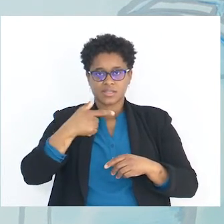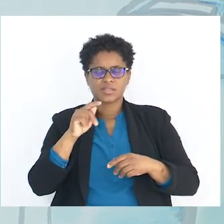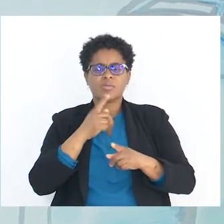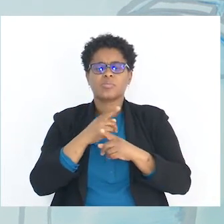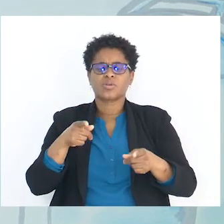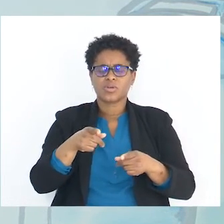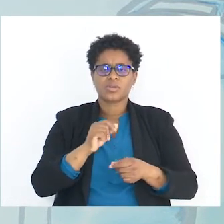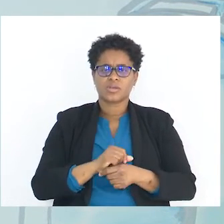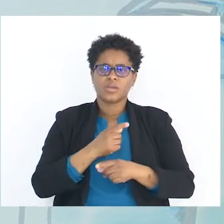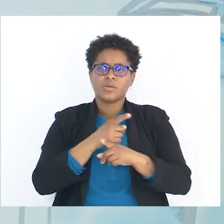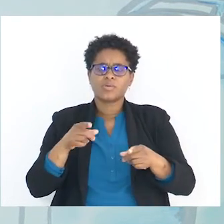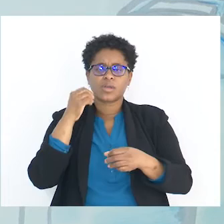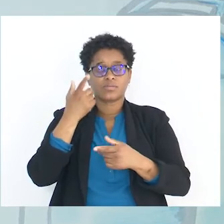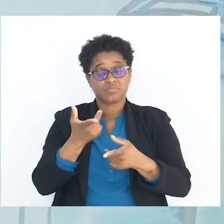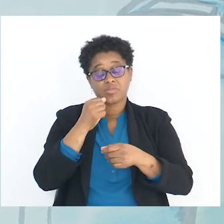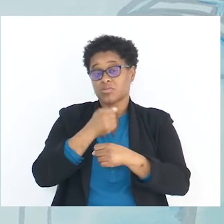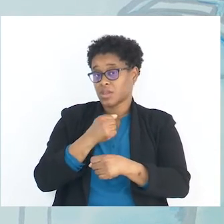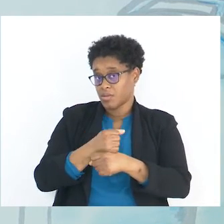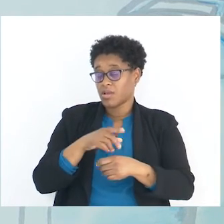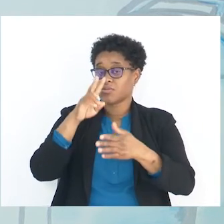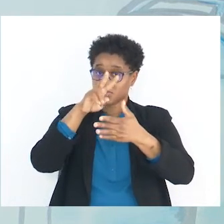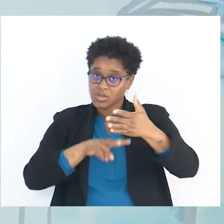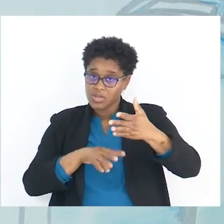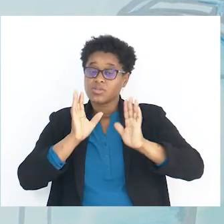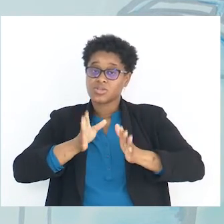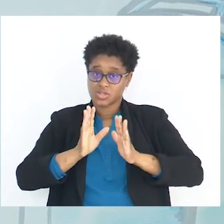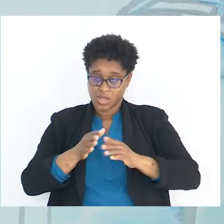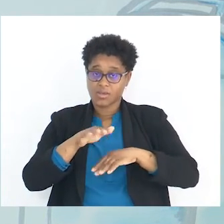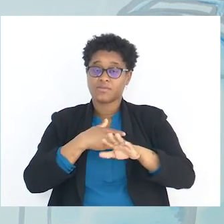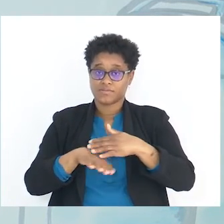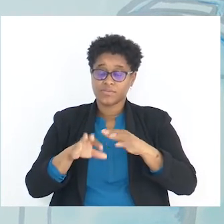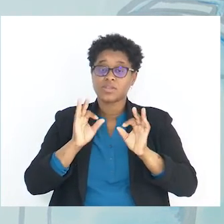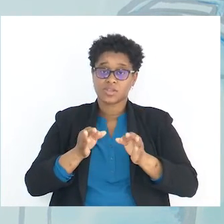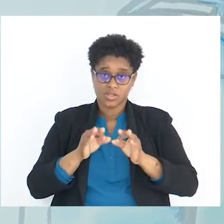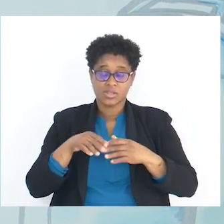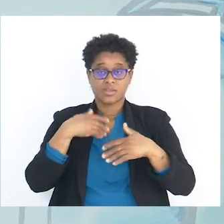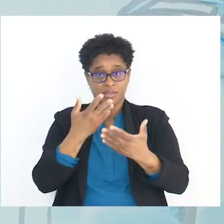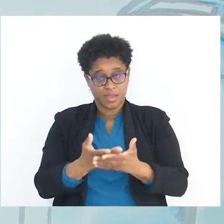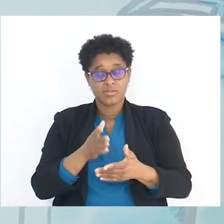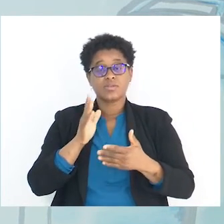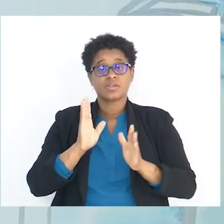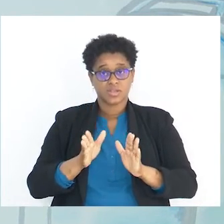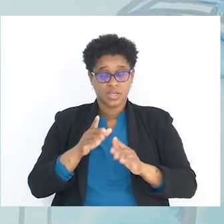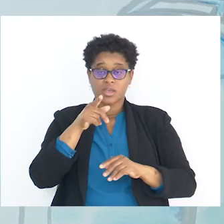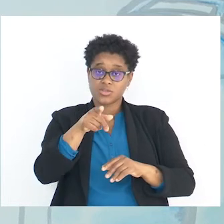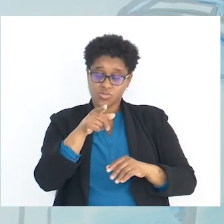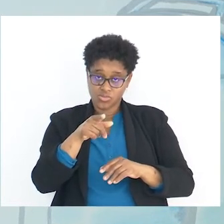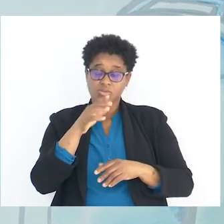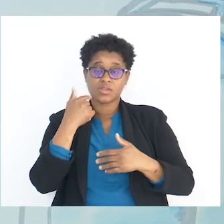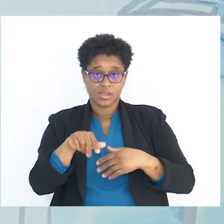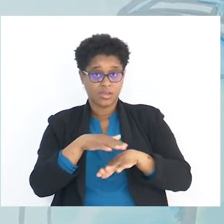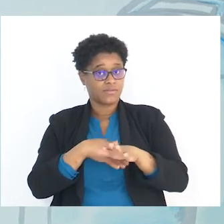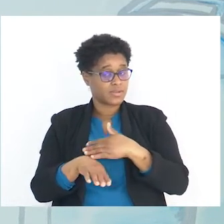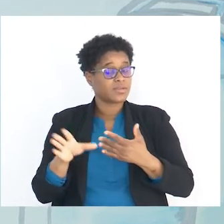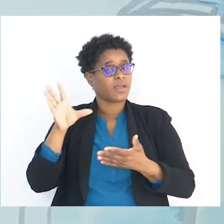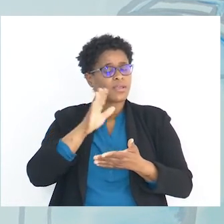Porque trata-se daquilo que é trabalhar com textos já produzidos, já dados e tu vais ter que